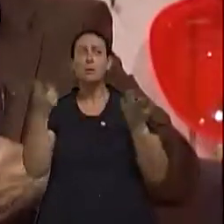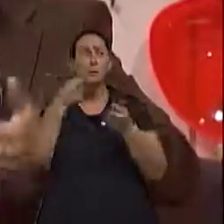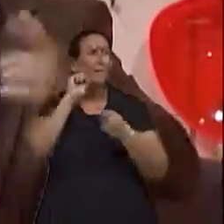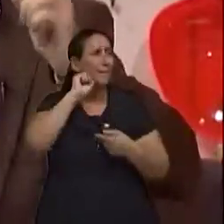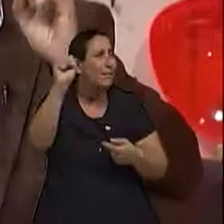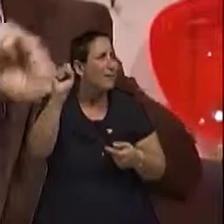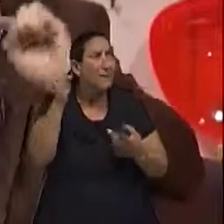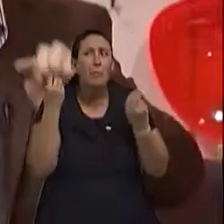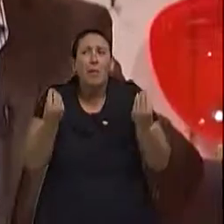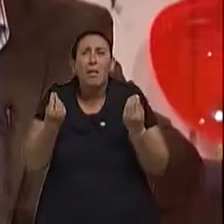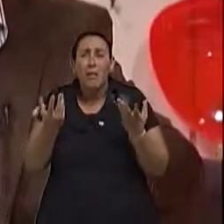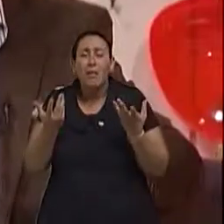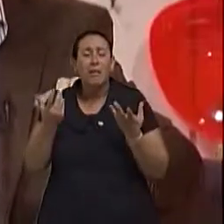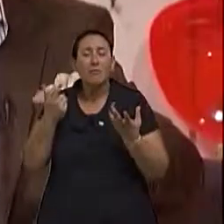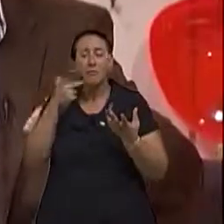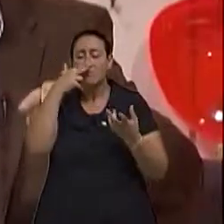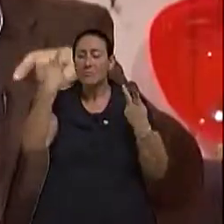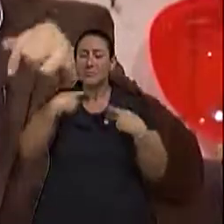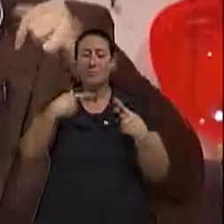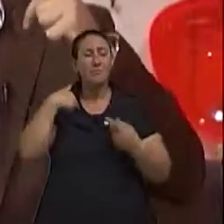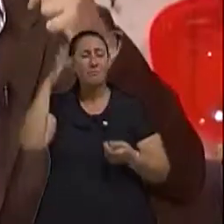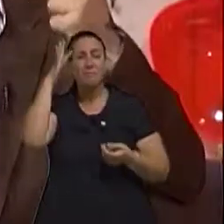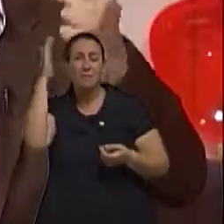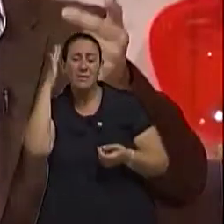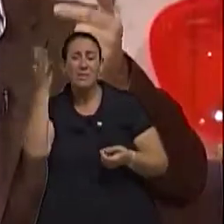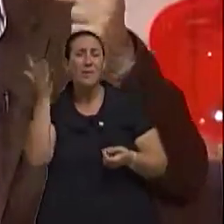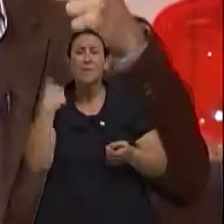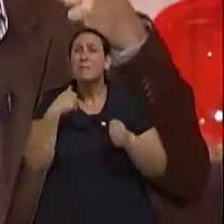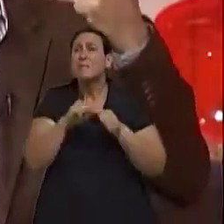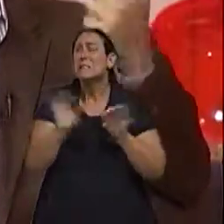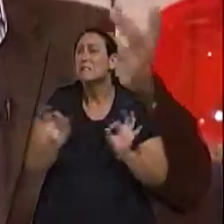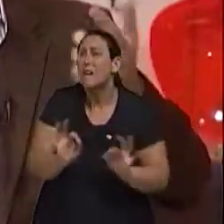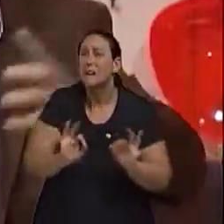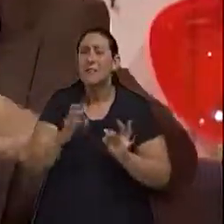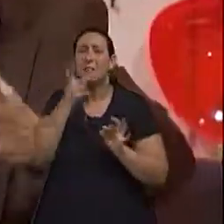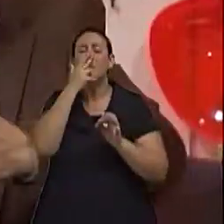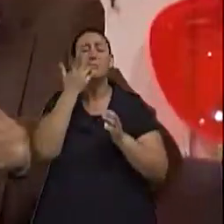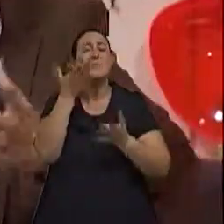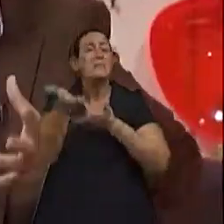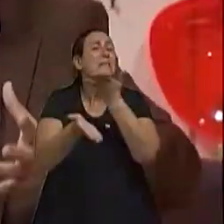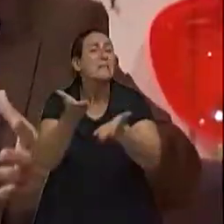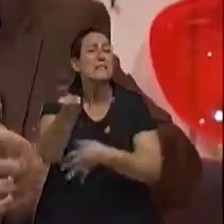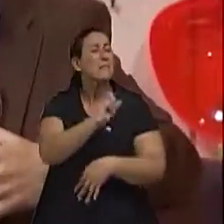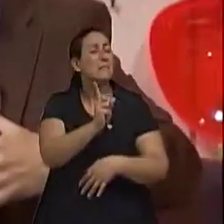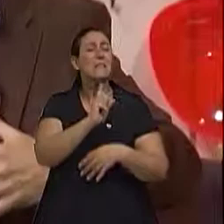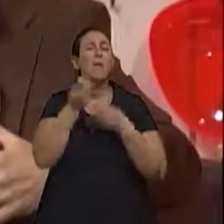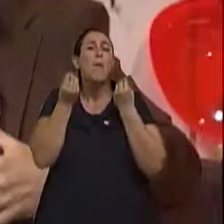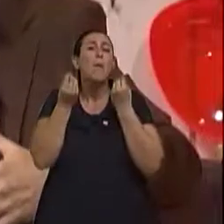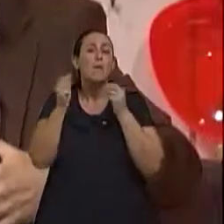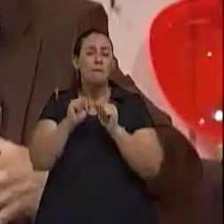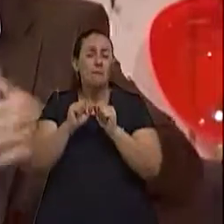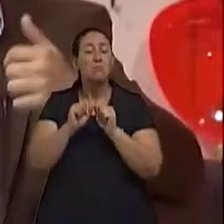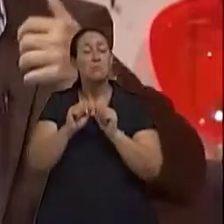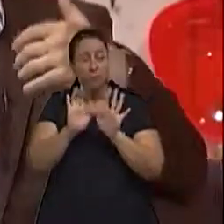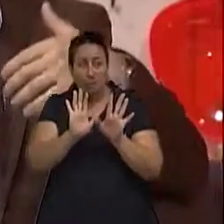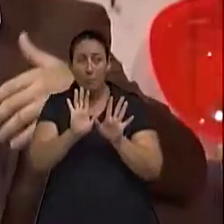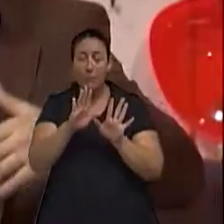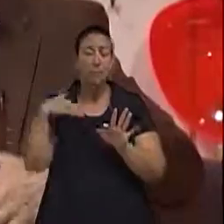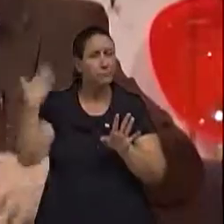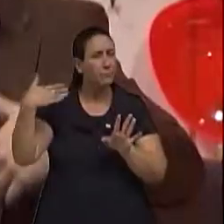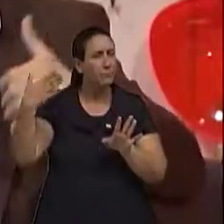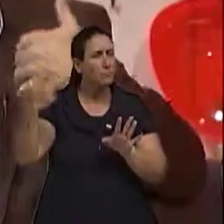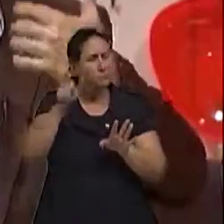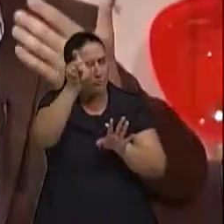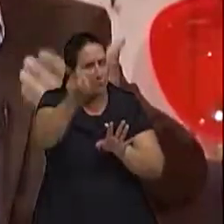com a falsa ideia de que não fizeram nada ou não se atentaram. Não. É uma situação que dá sinais, a